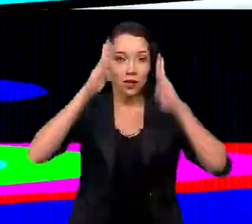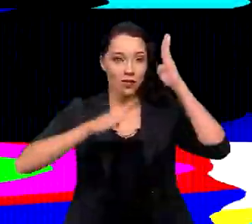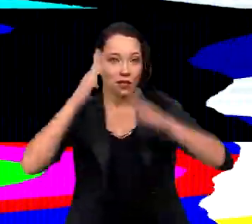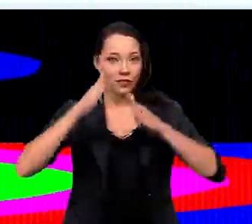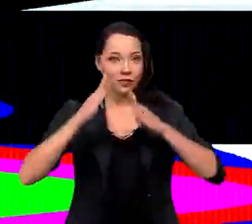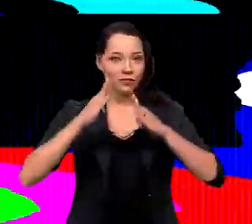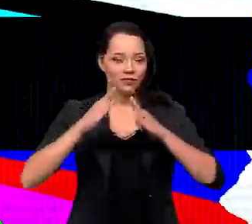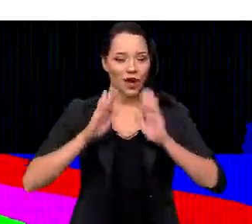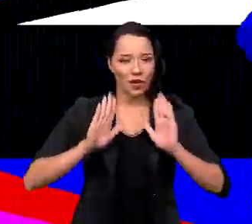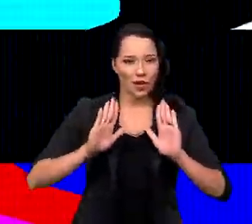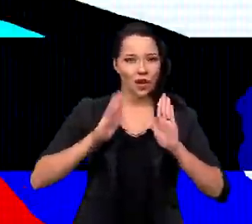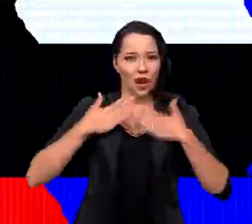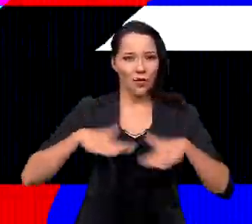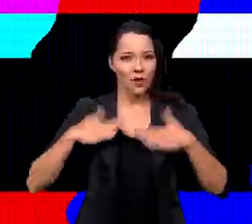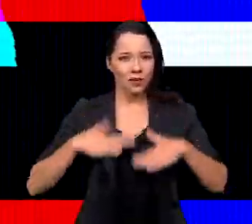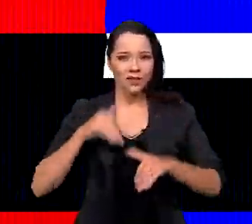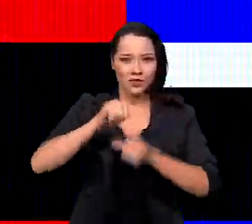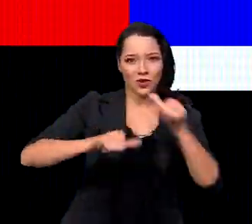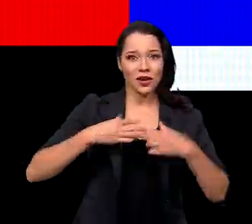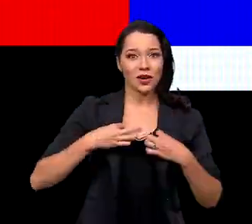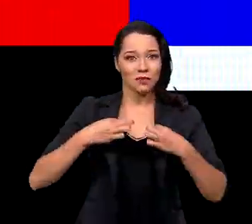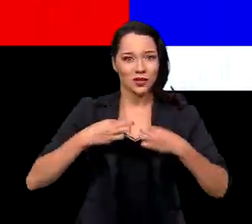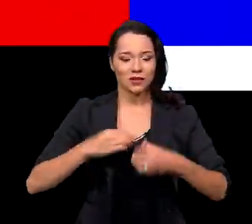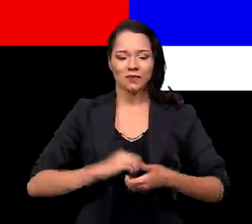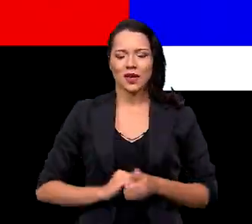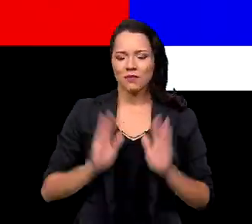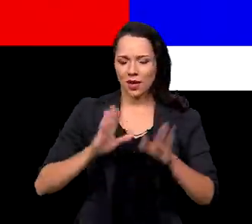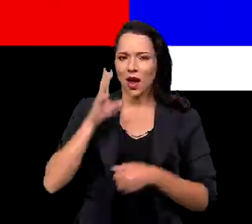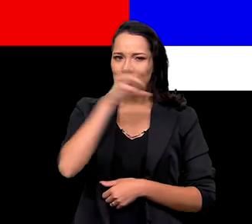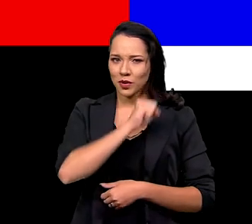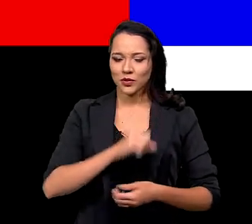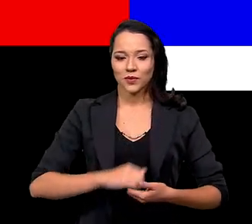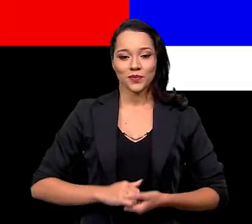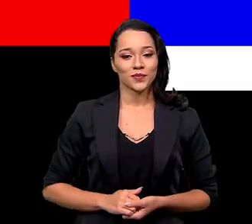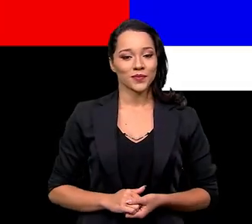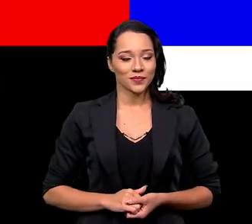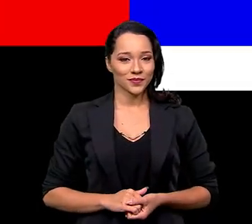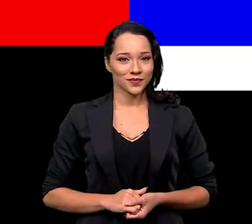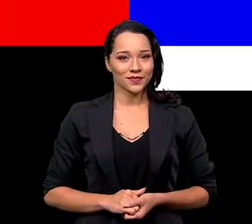Salve, salve, galera! Opa! Esqueci de trocar a camisa, hein? Pera aí, rapidinho!